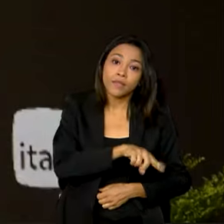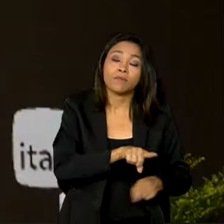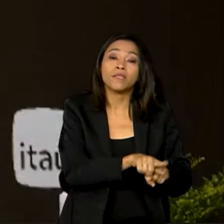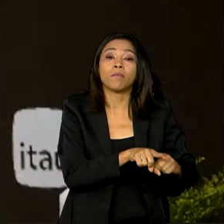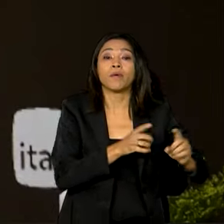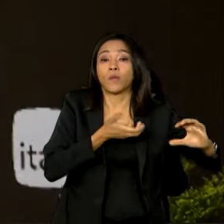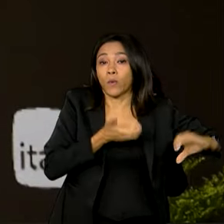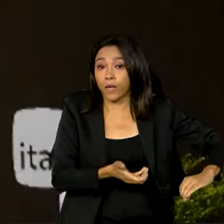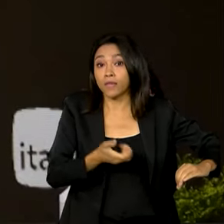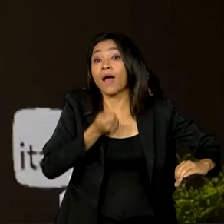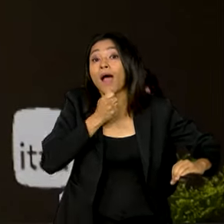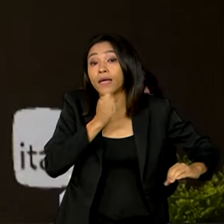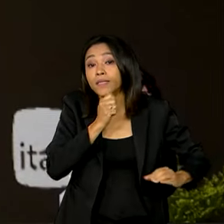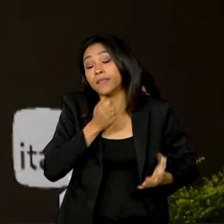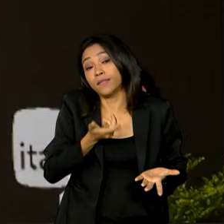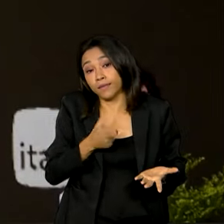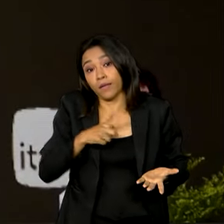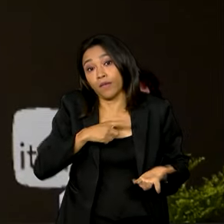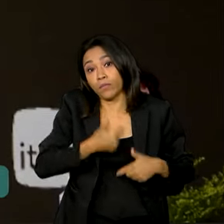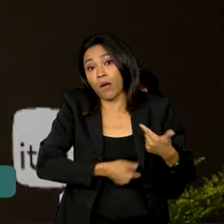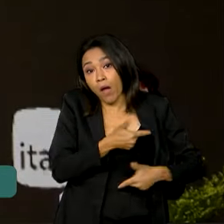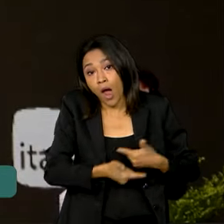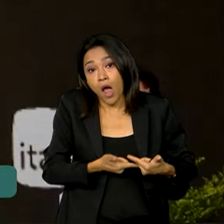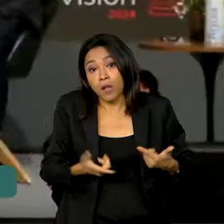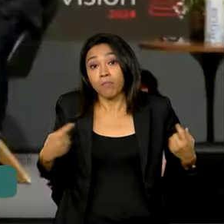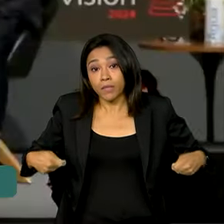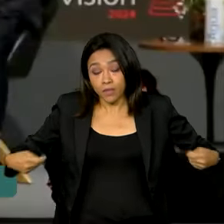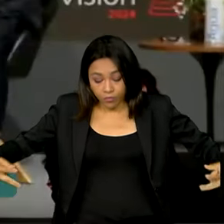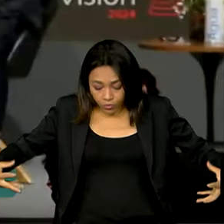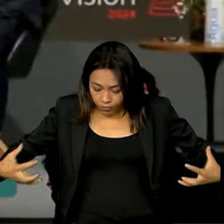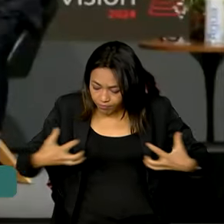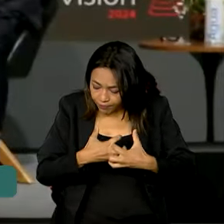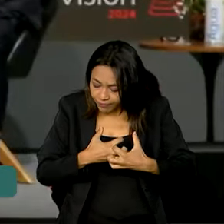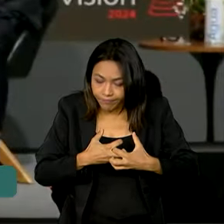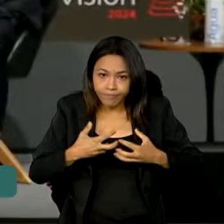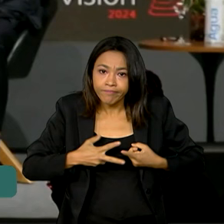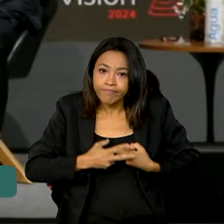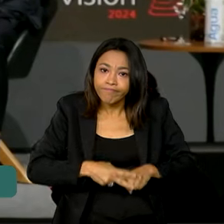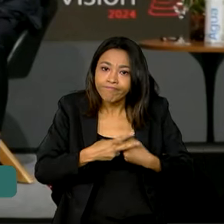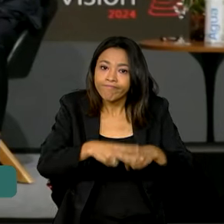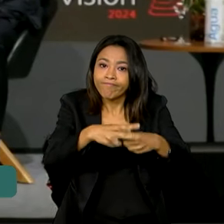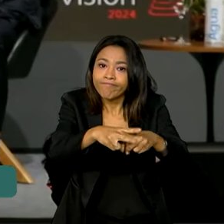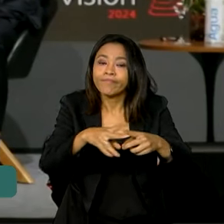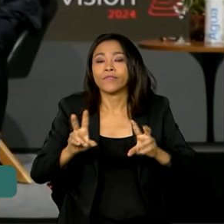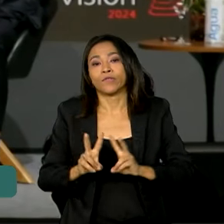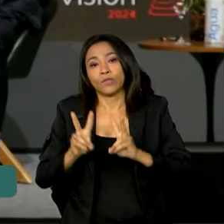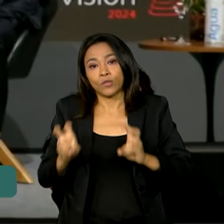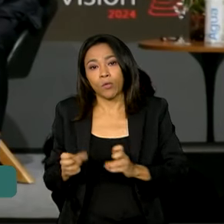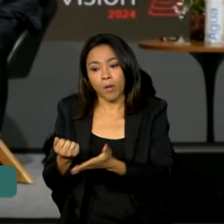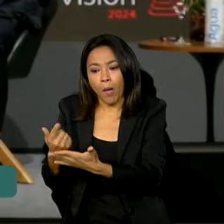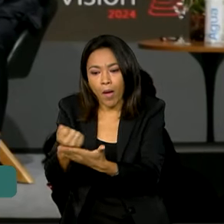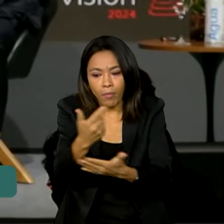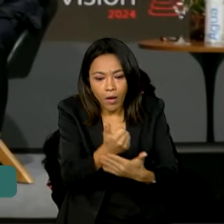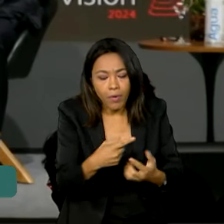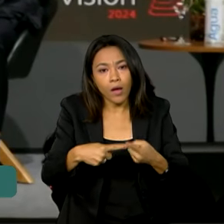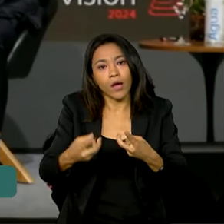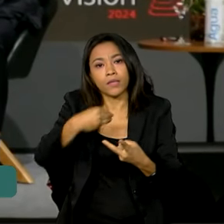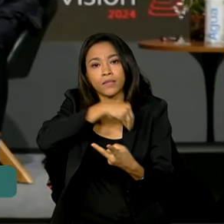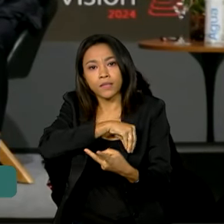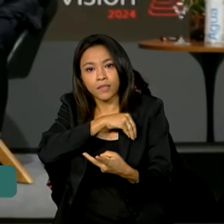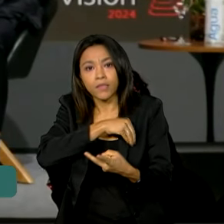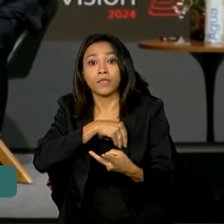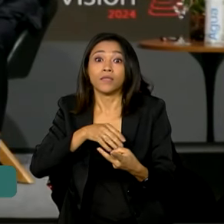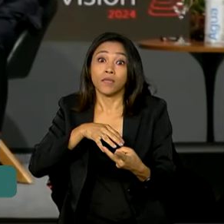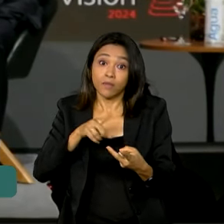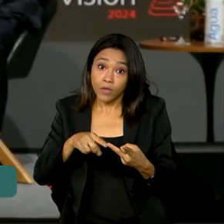tem um trabalho a ser feito e nós queremos acertar. Nós queremos, tanto do ponto de vista do consumo quanto da renda, aproximar o